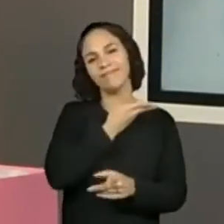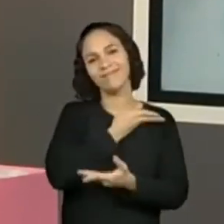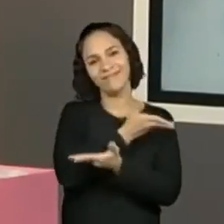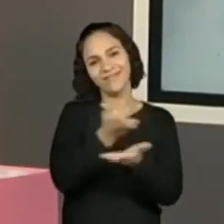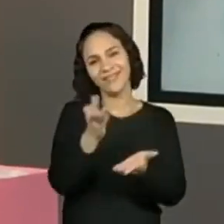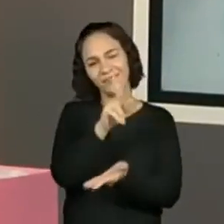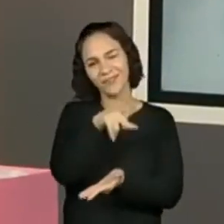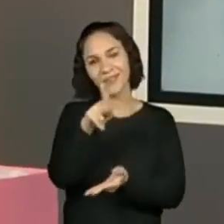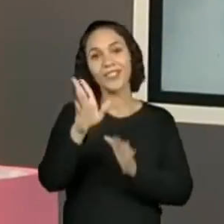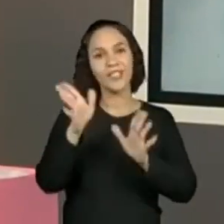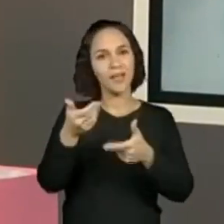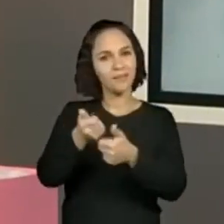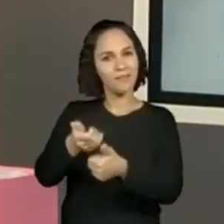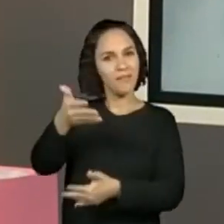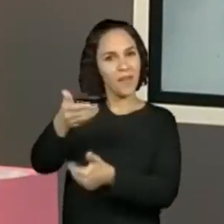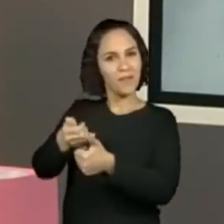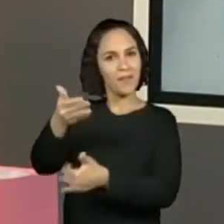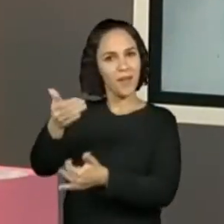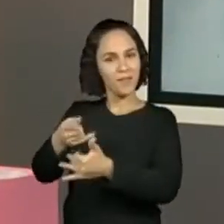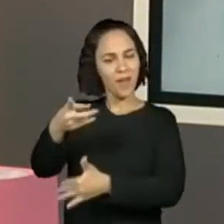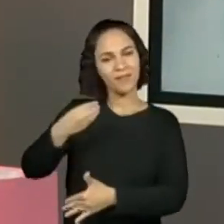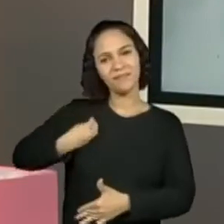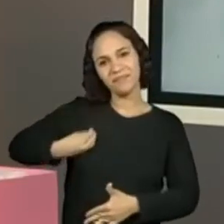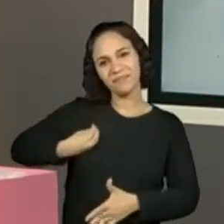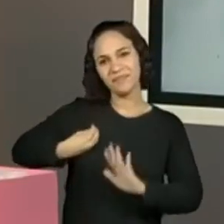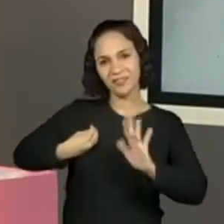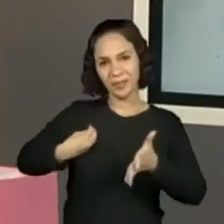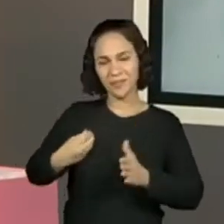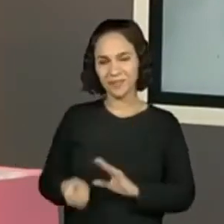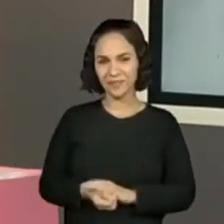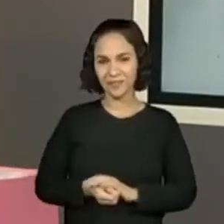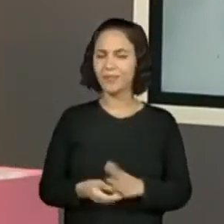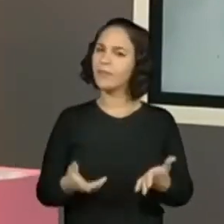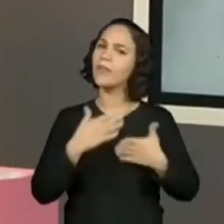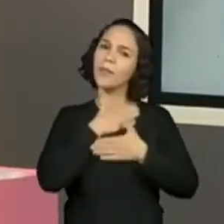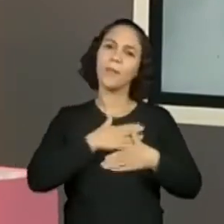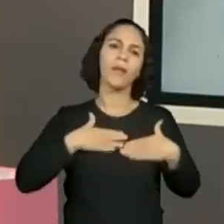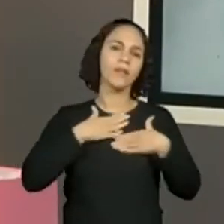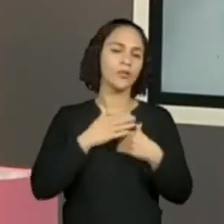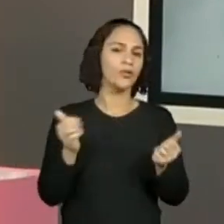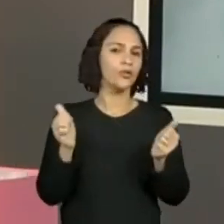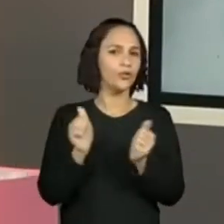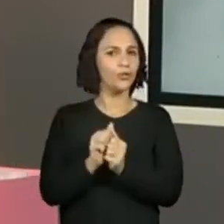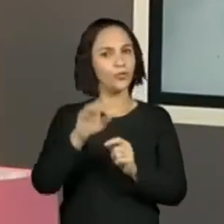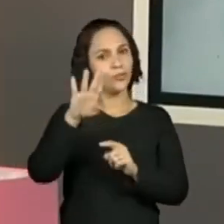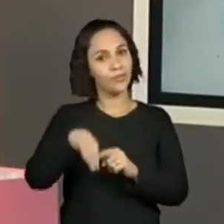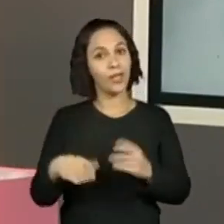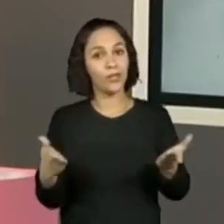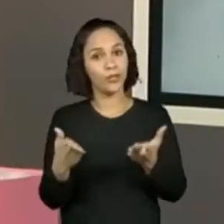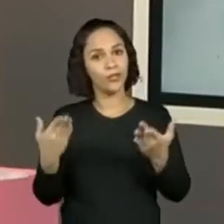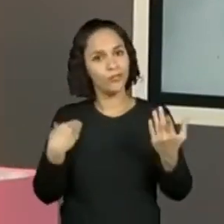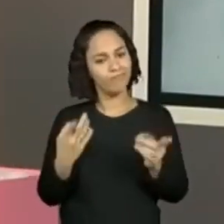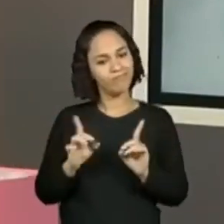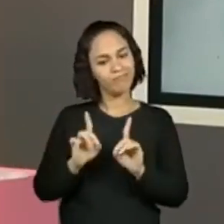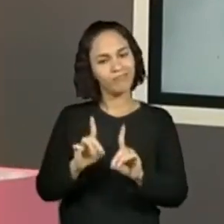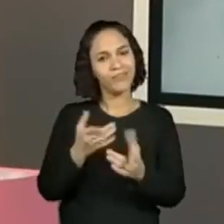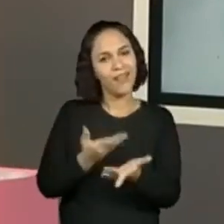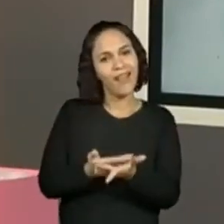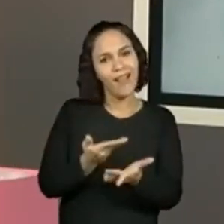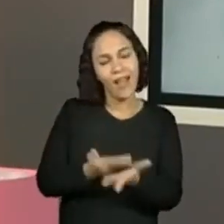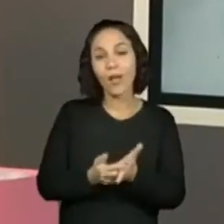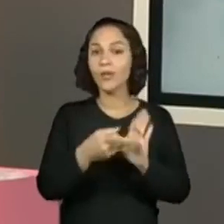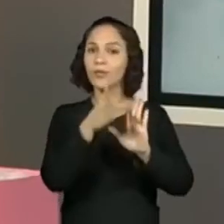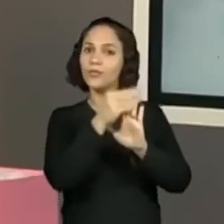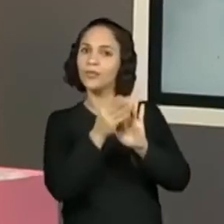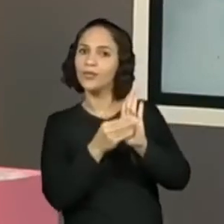professores que já estão aqui no nosso chat, certo? É um prazer ter vocês esta tarde para mais uma aula com muito